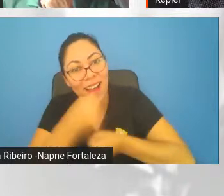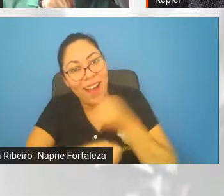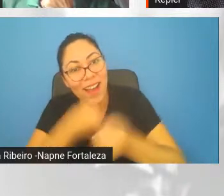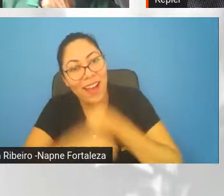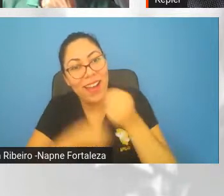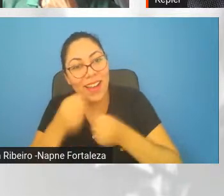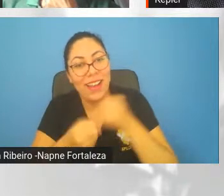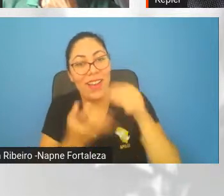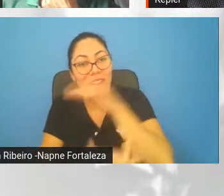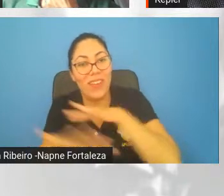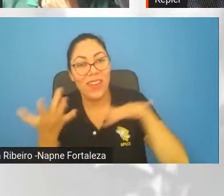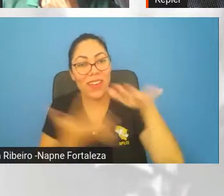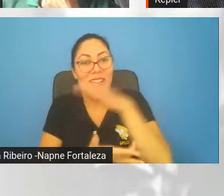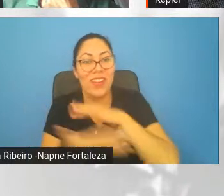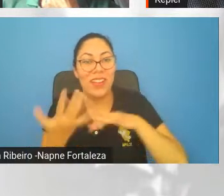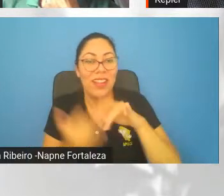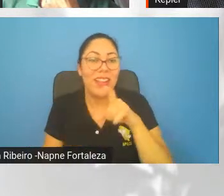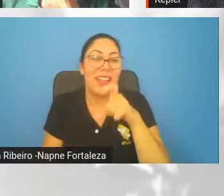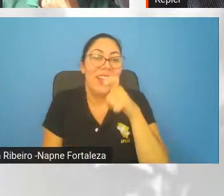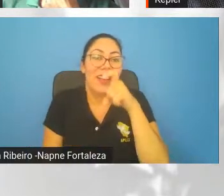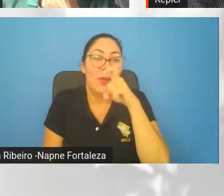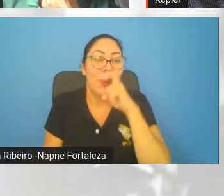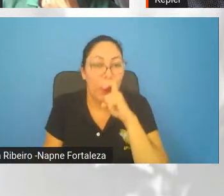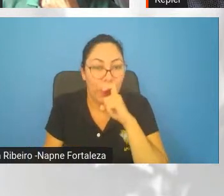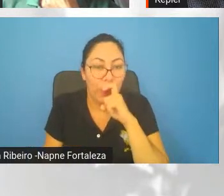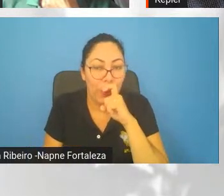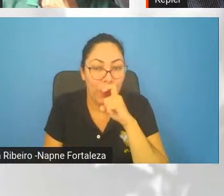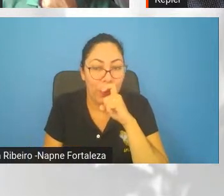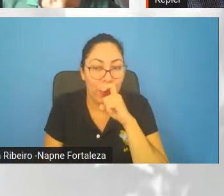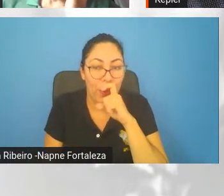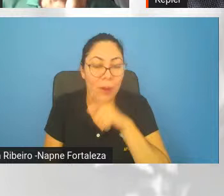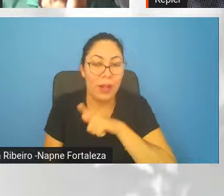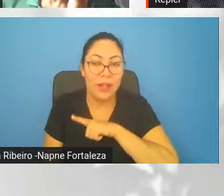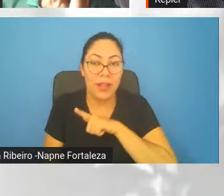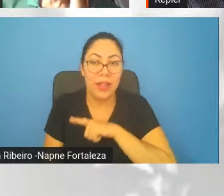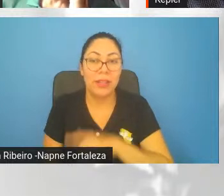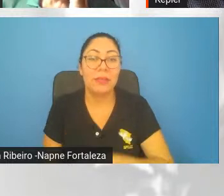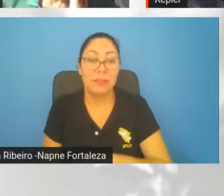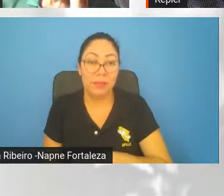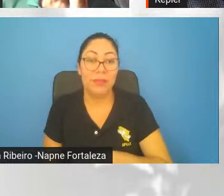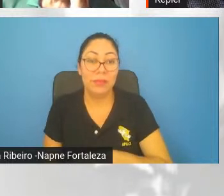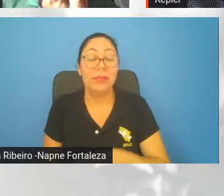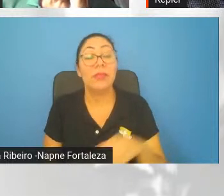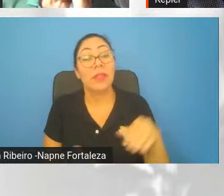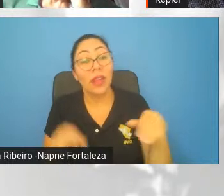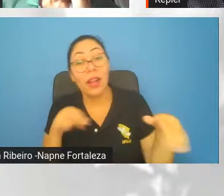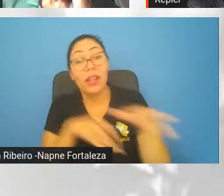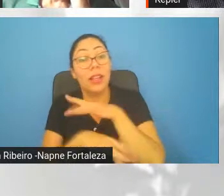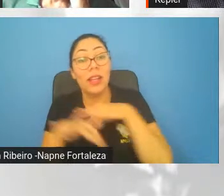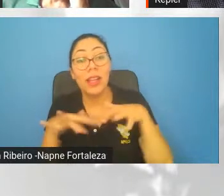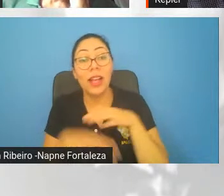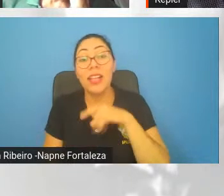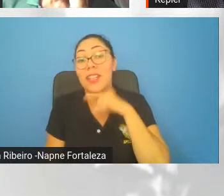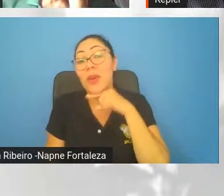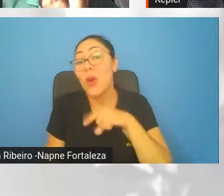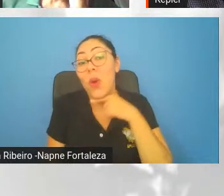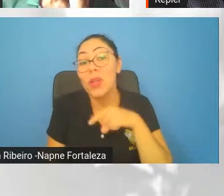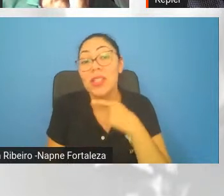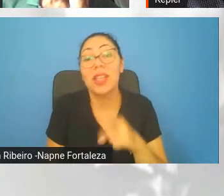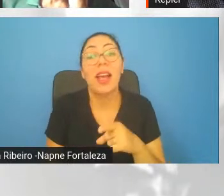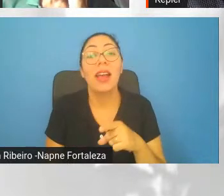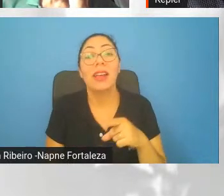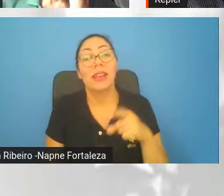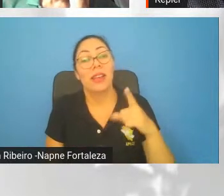O é época de recombinação? É quando agora os fótons da radiação cólica de fundo não conseguem mais bater no